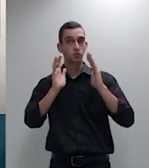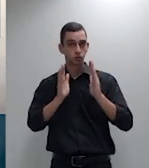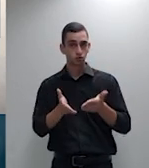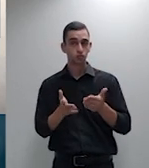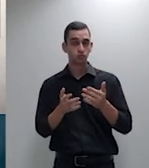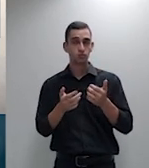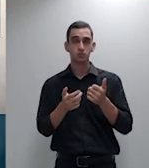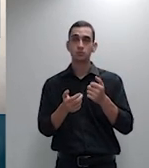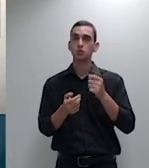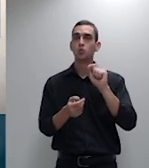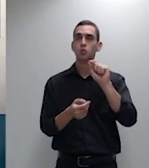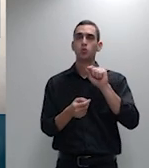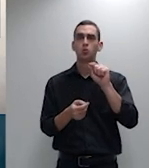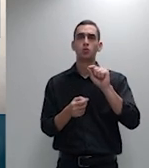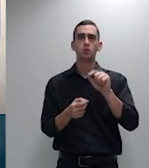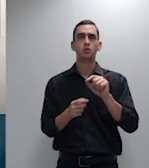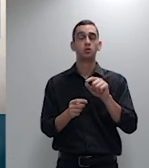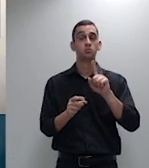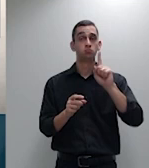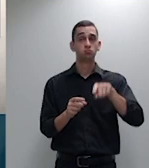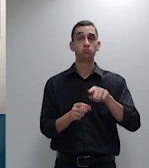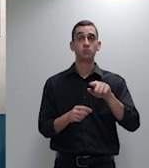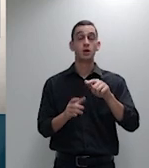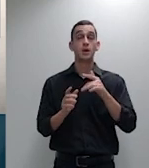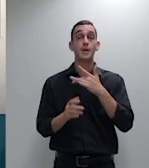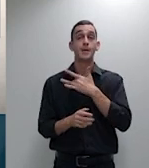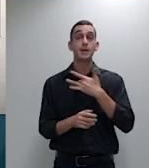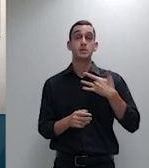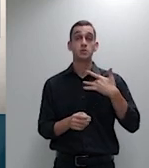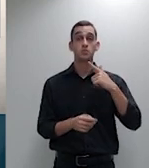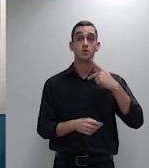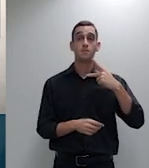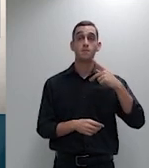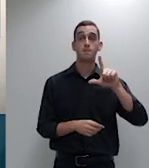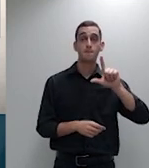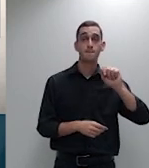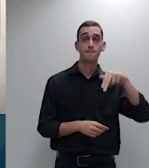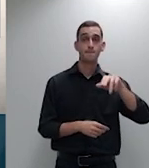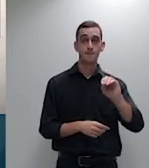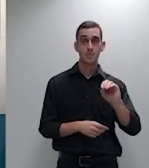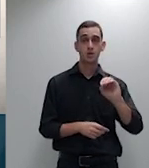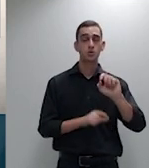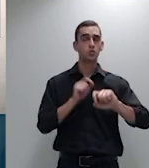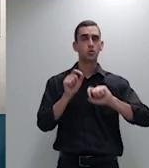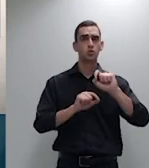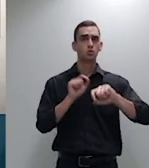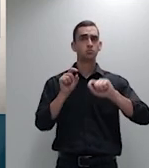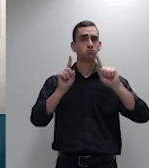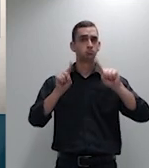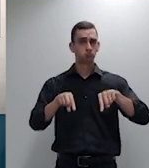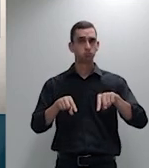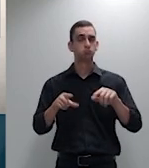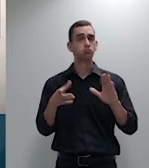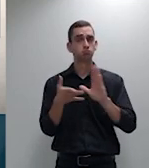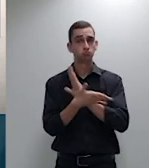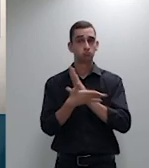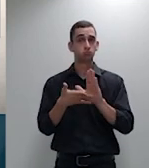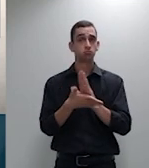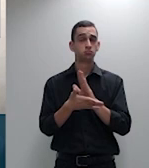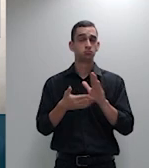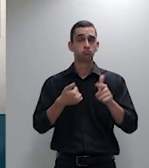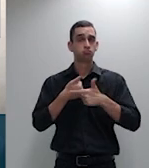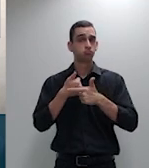saúde com o foco de tensões sendo que o papel desta Suprema